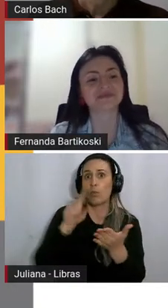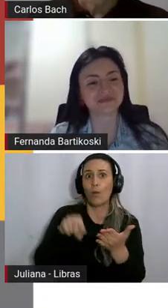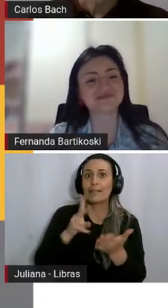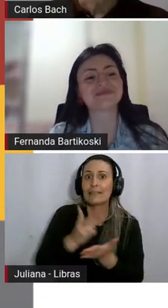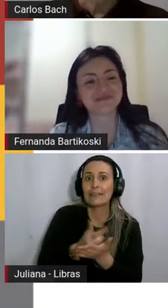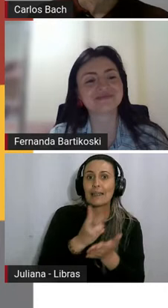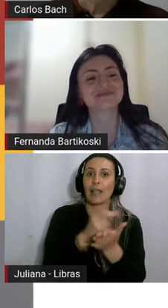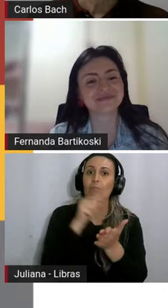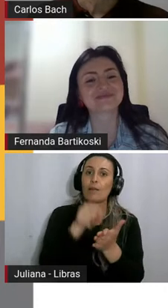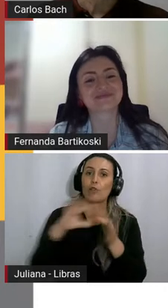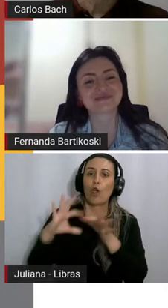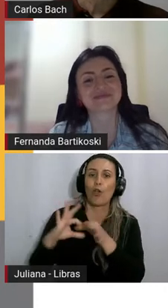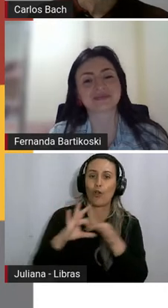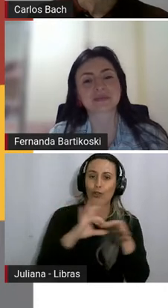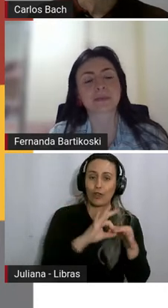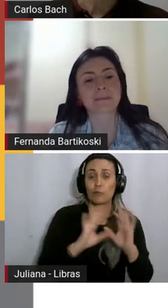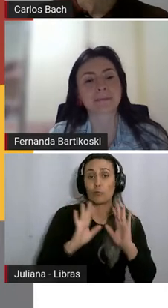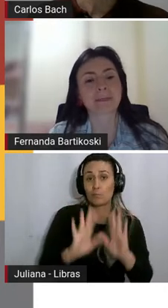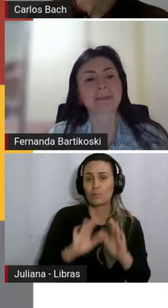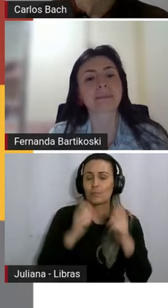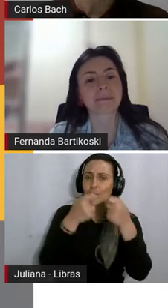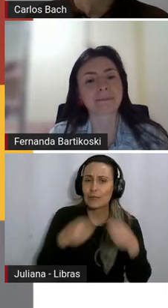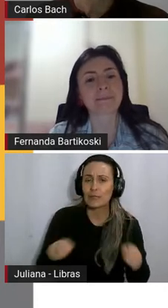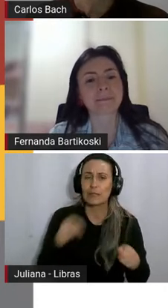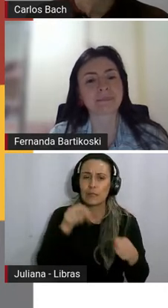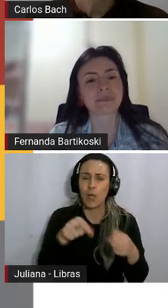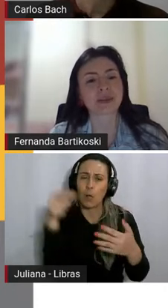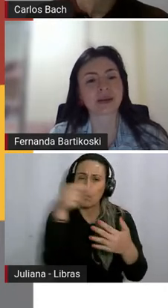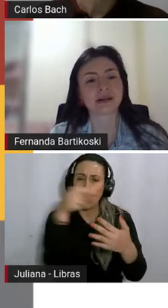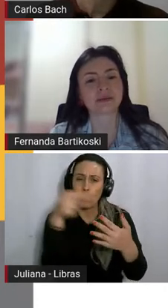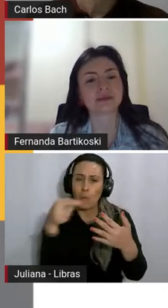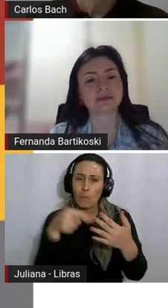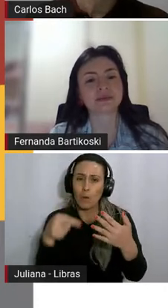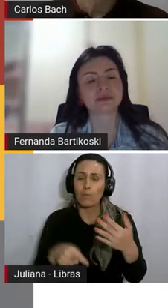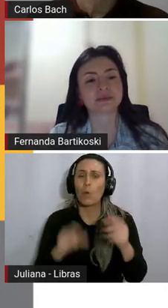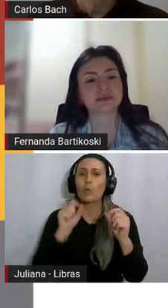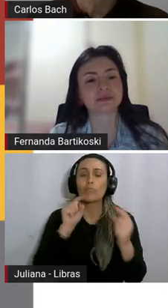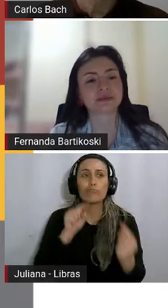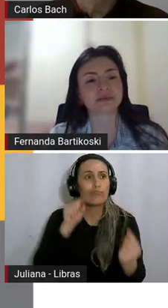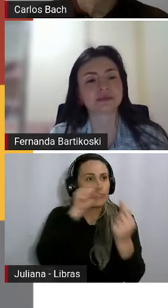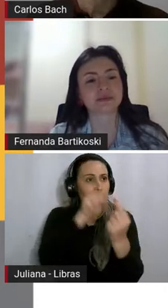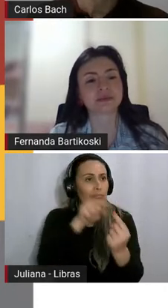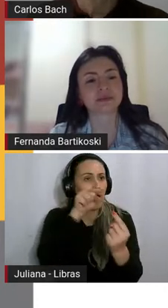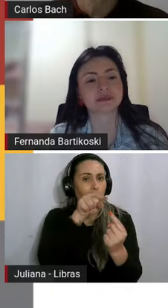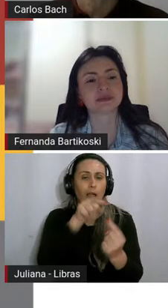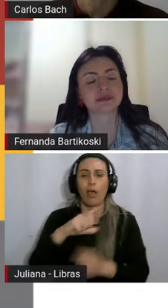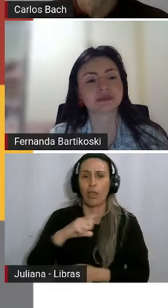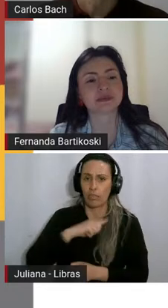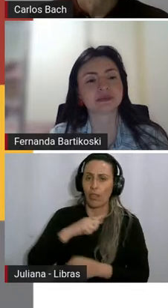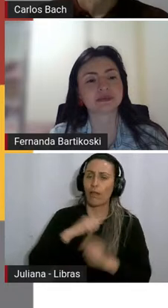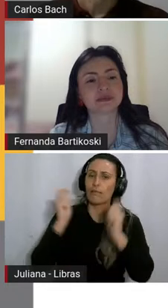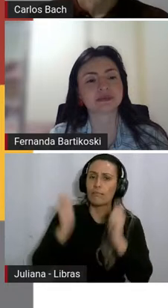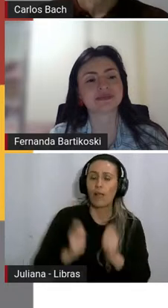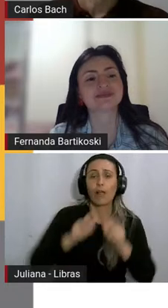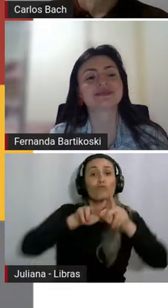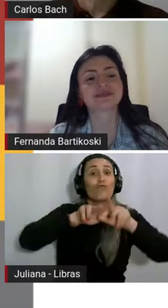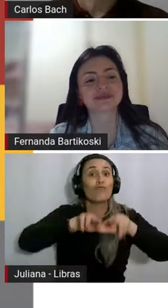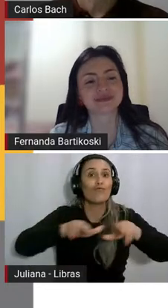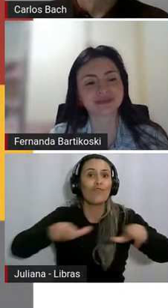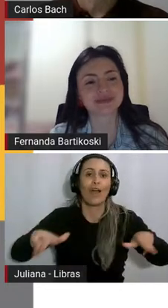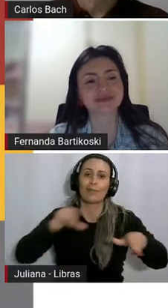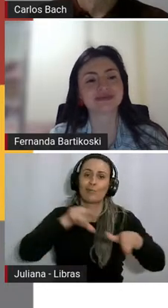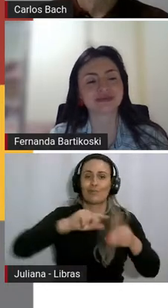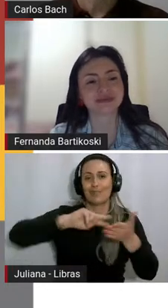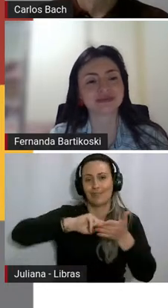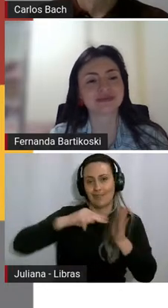né? Não precisa apontar para o objeto real de que ele é signo, possuindo, portanto, uma autonomia de significação. Às vezes,